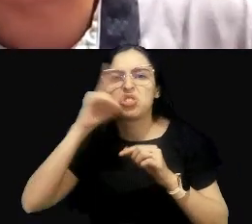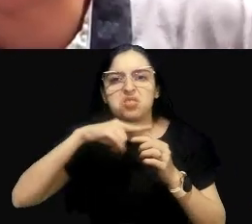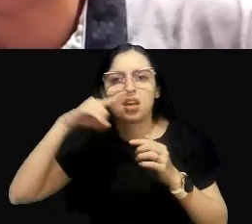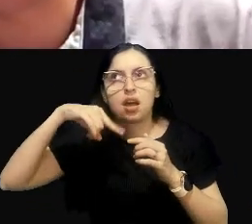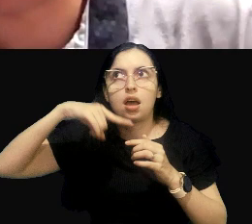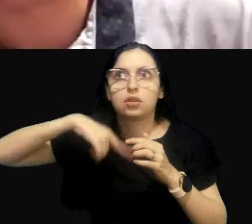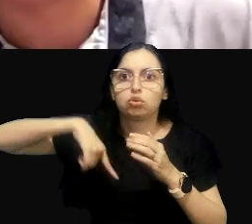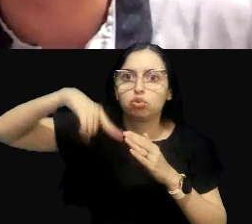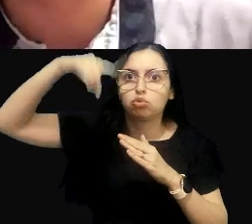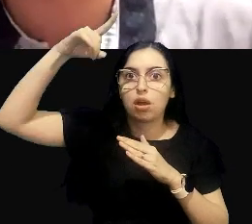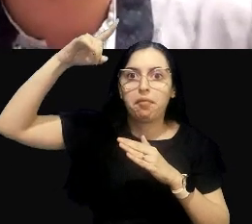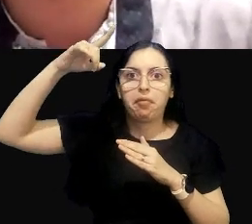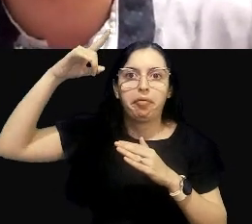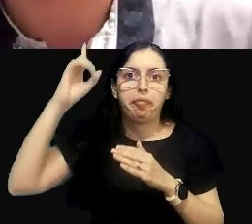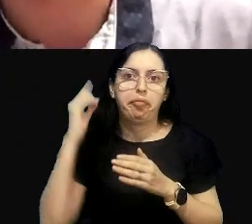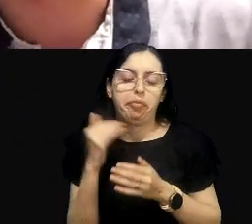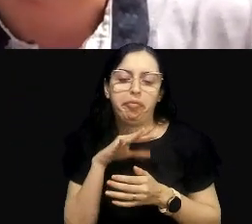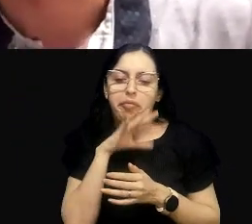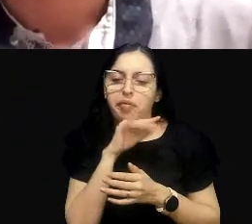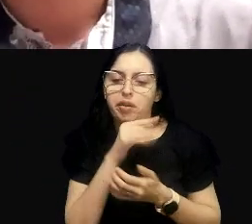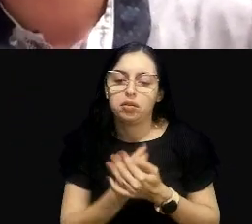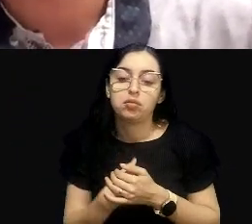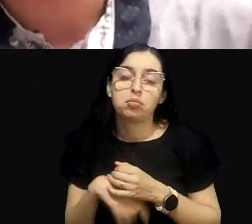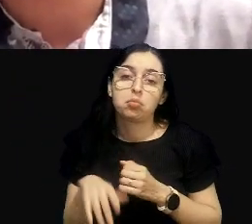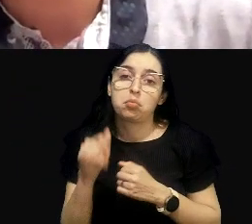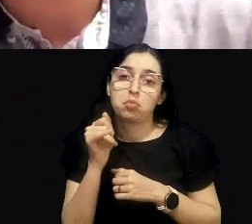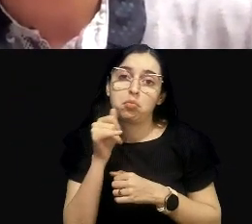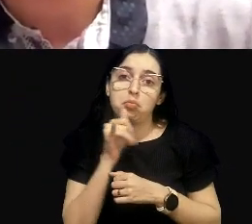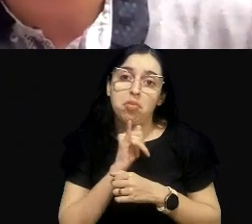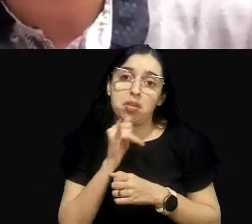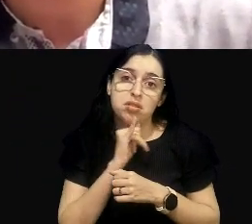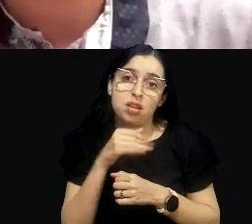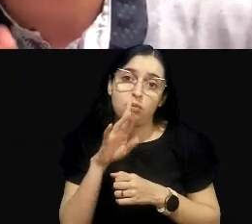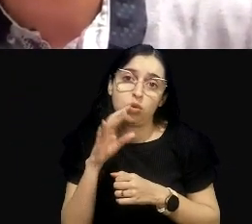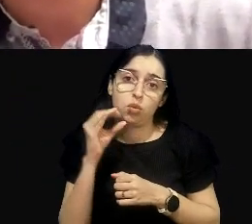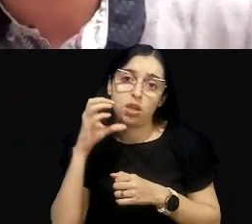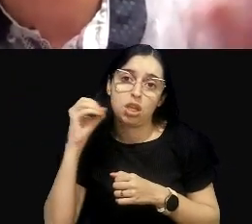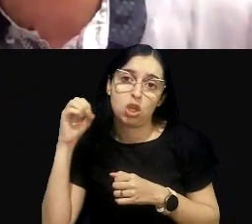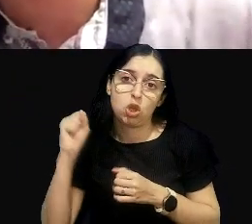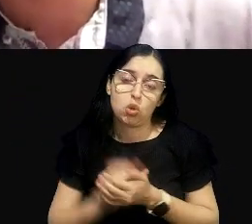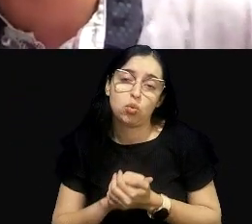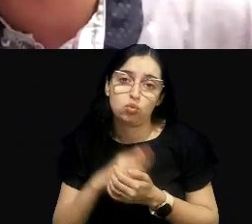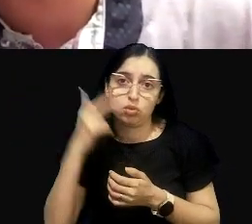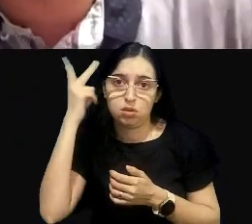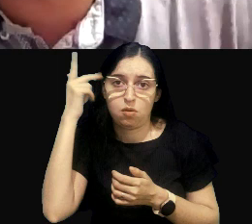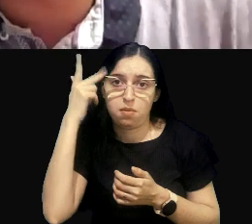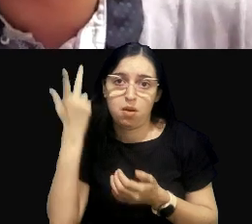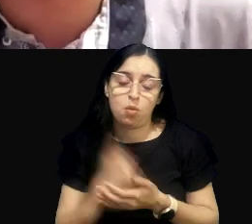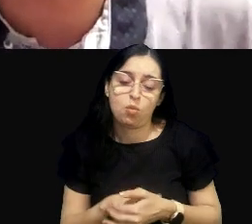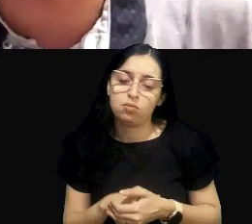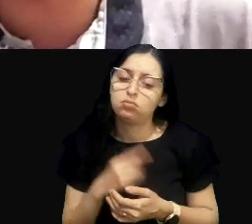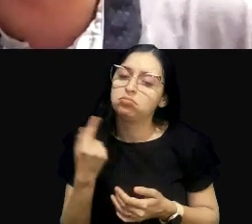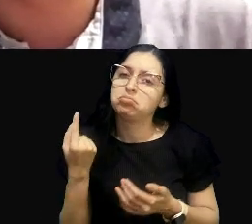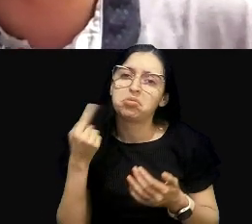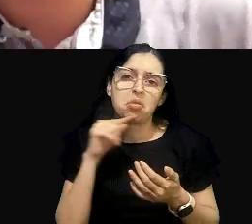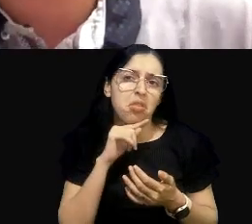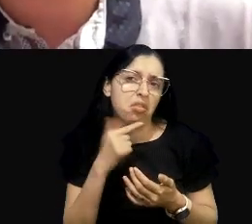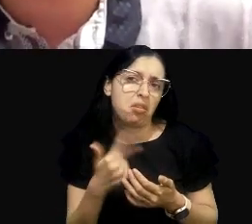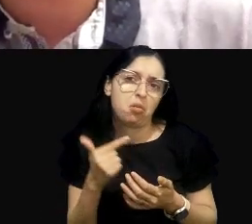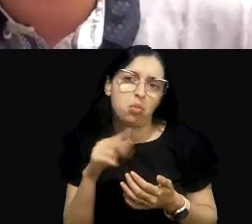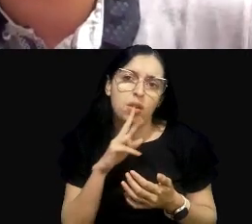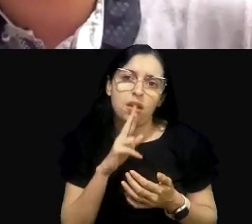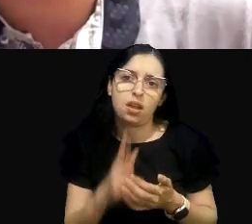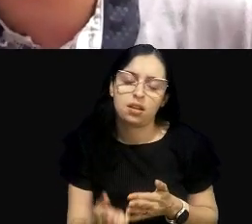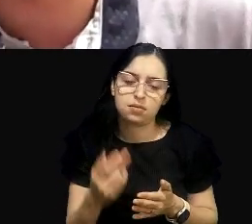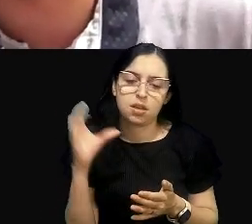avançados e críticos, como o Rio Pinheiros e o Rio Tietê. Então, o ponto aqui é que talvez soluções não ideais, paliativas e